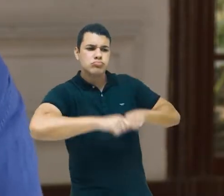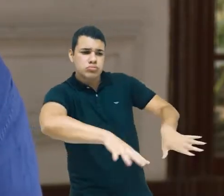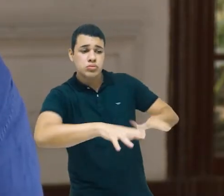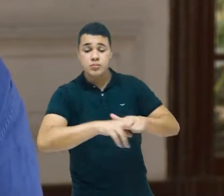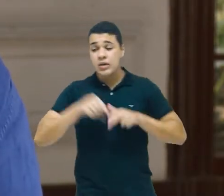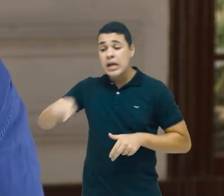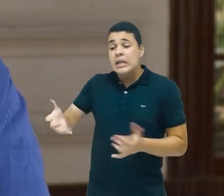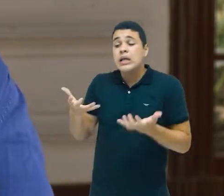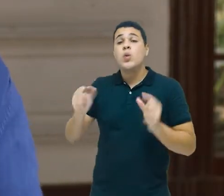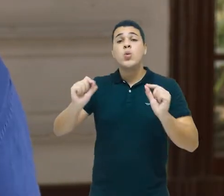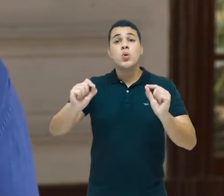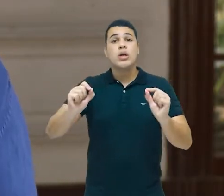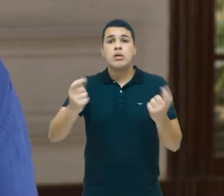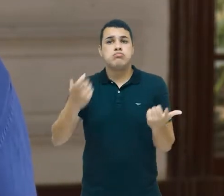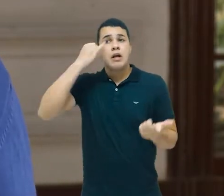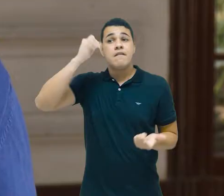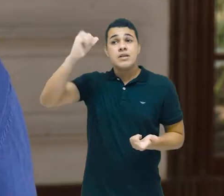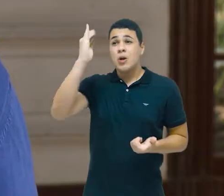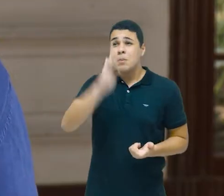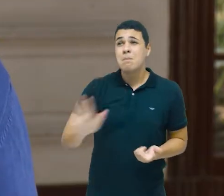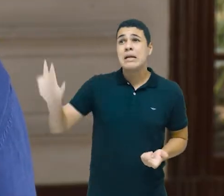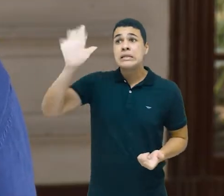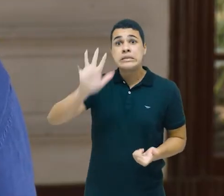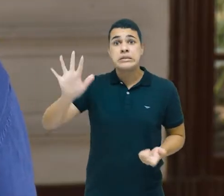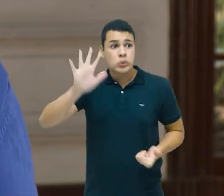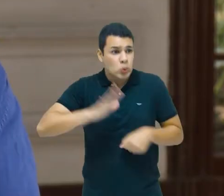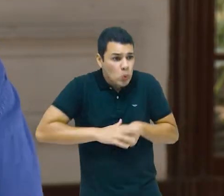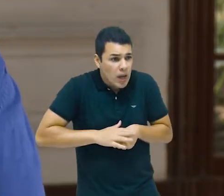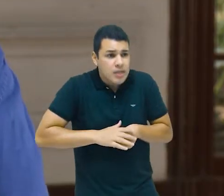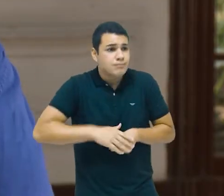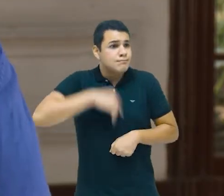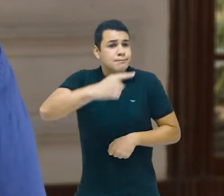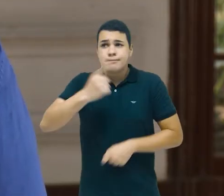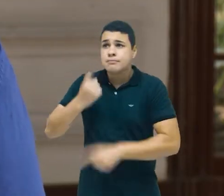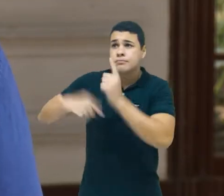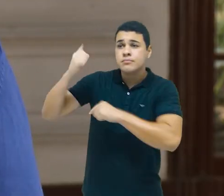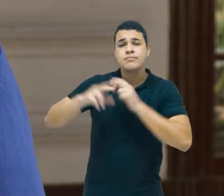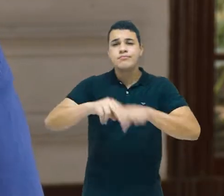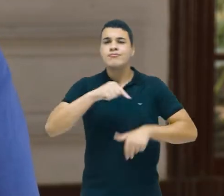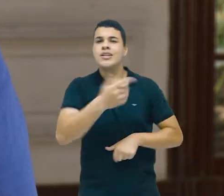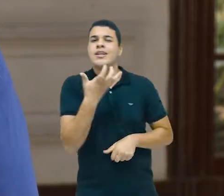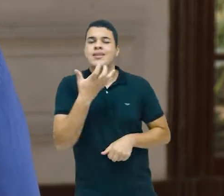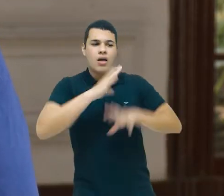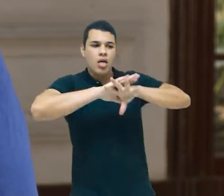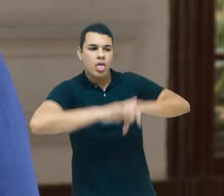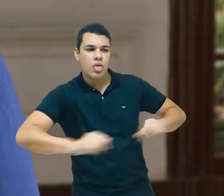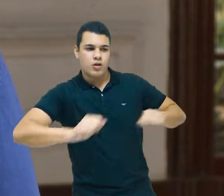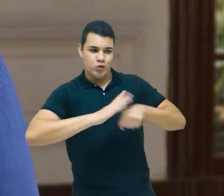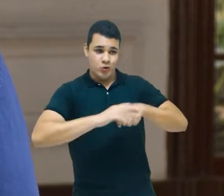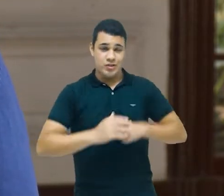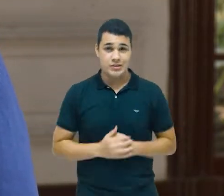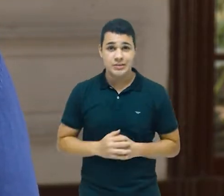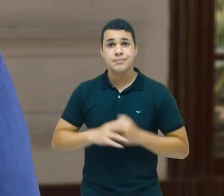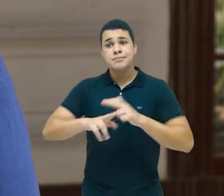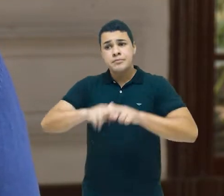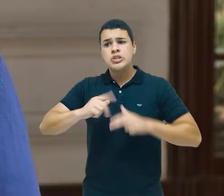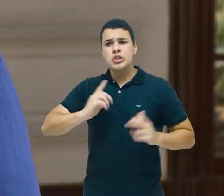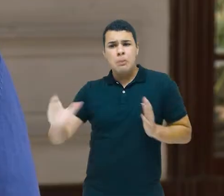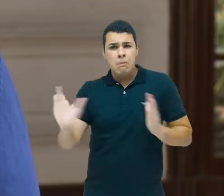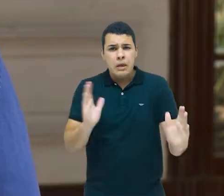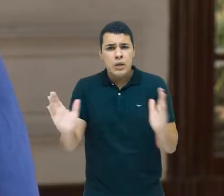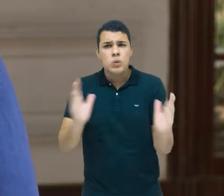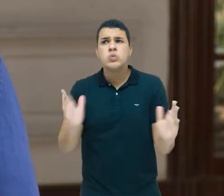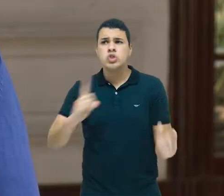que um Brasil doente não seria um Brasil desenvolvido. E, enfim, mesmo no regime civil